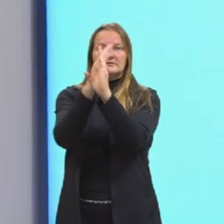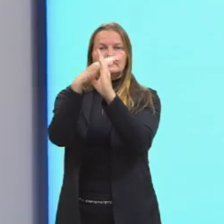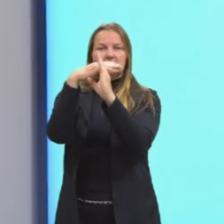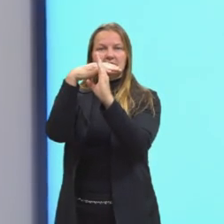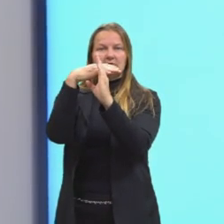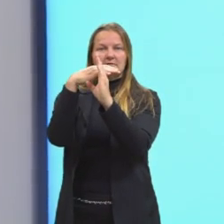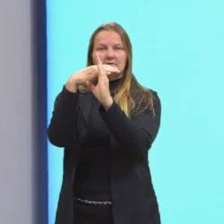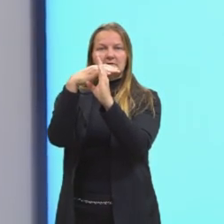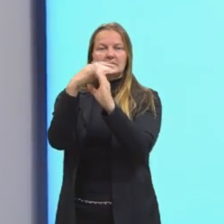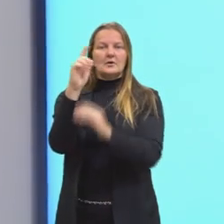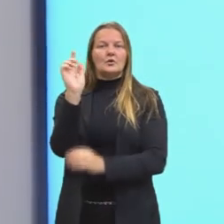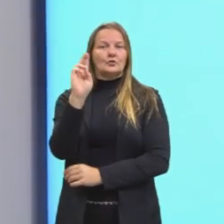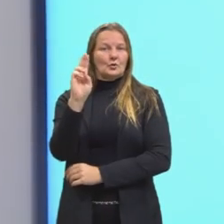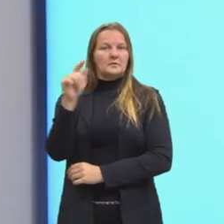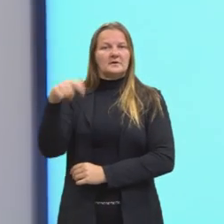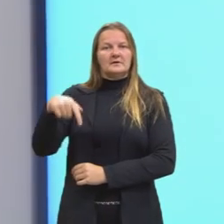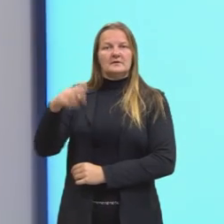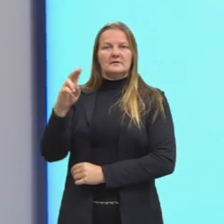quadrantes.